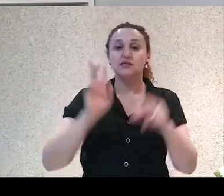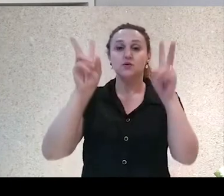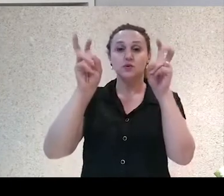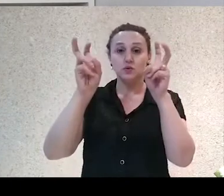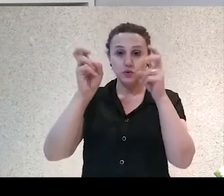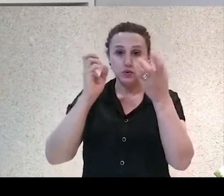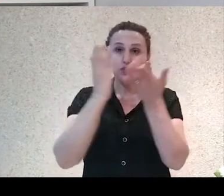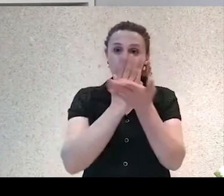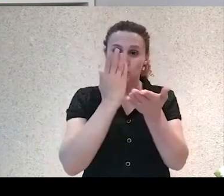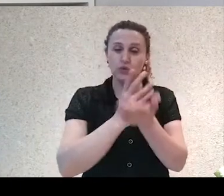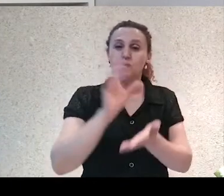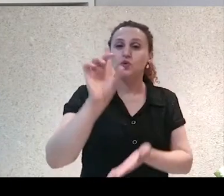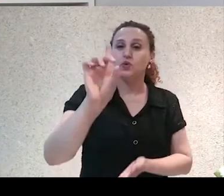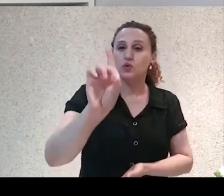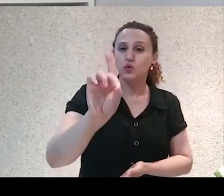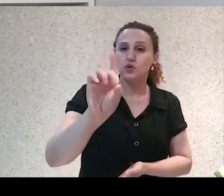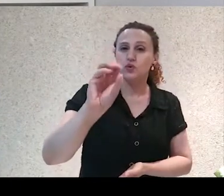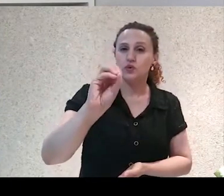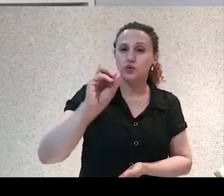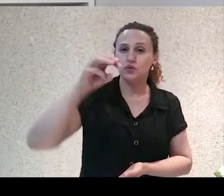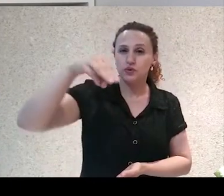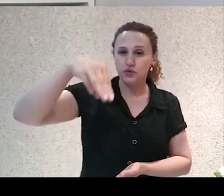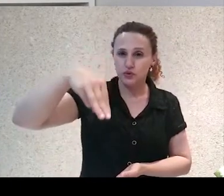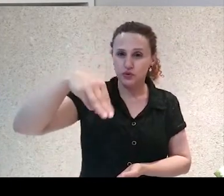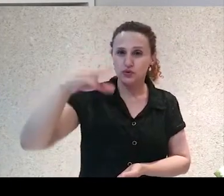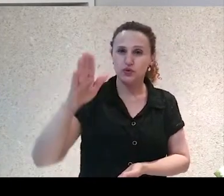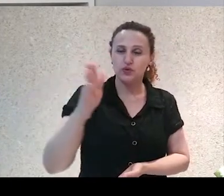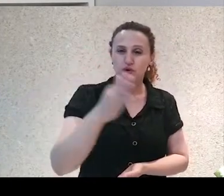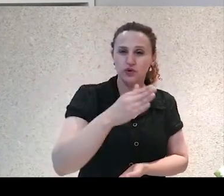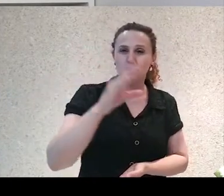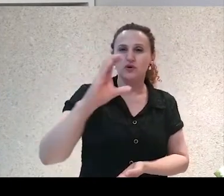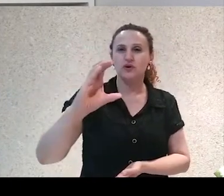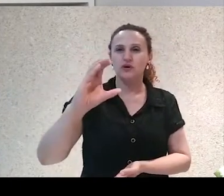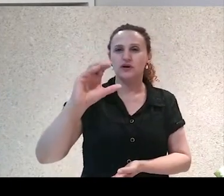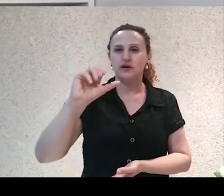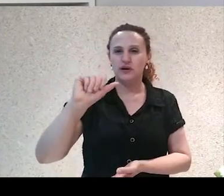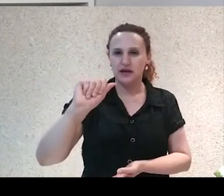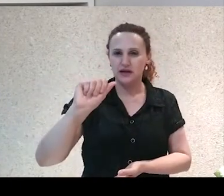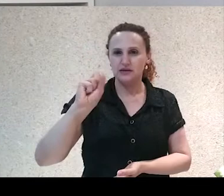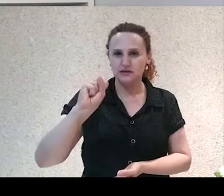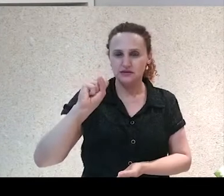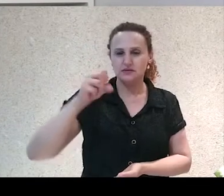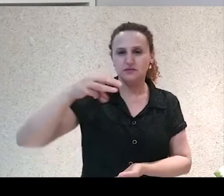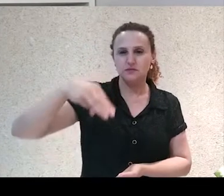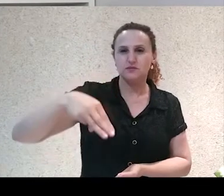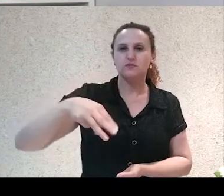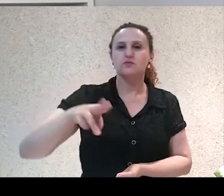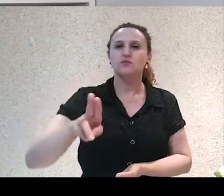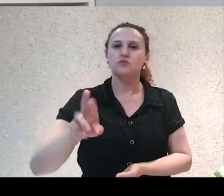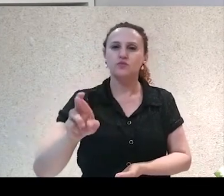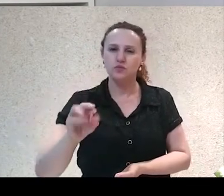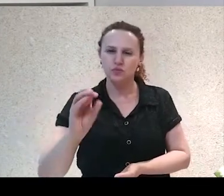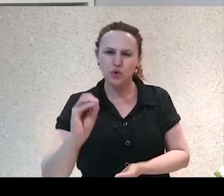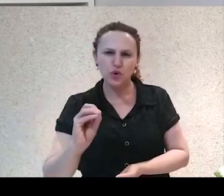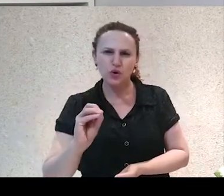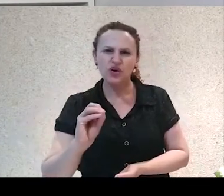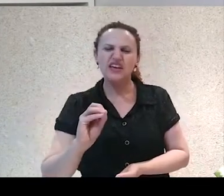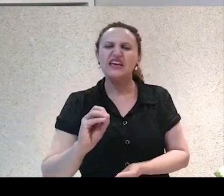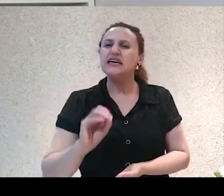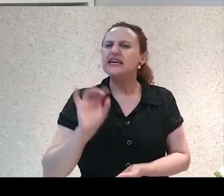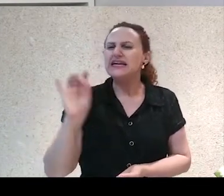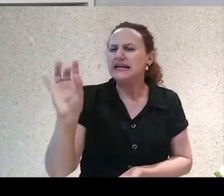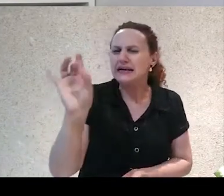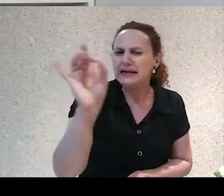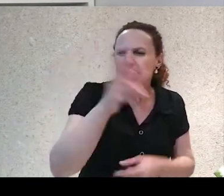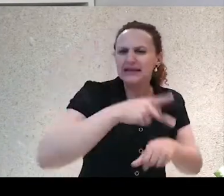Todos, para representar os Estados Unidos, a Divina Comédia, para representar a Itália, que é mais a Ilíada, para representar a